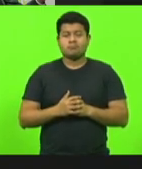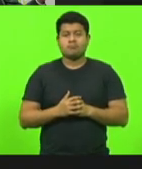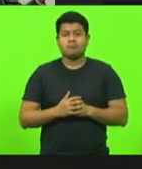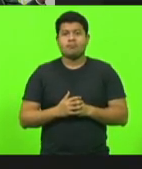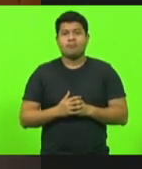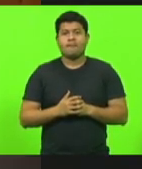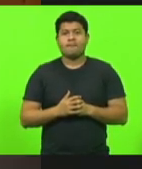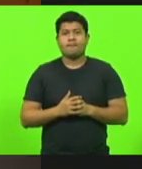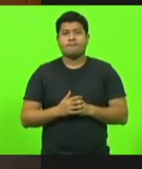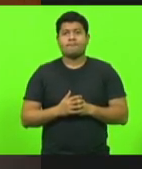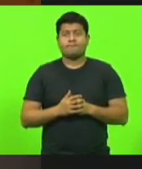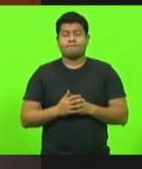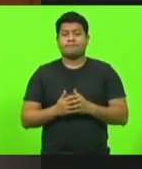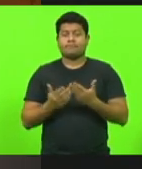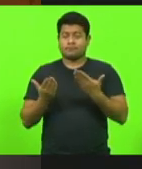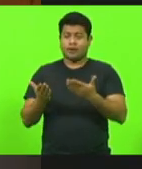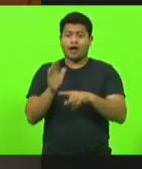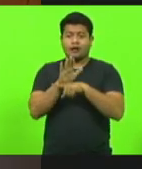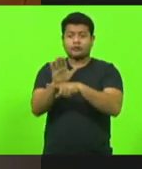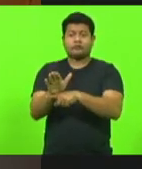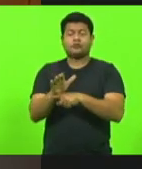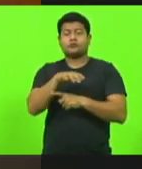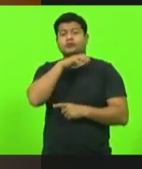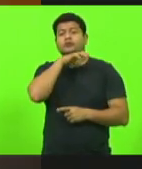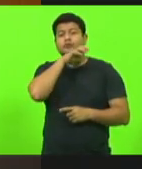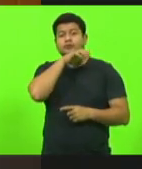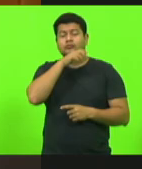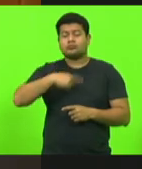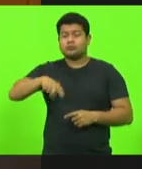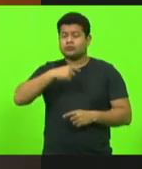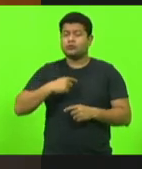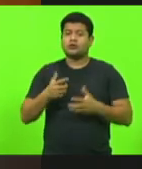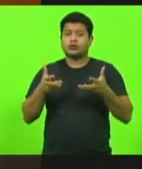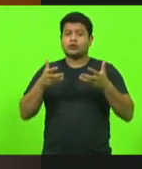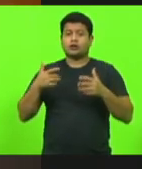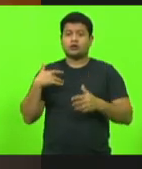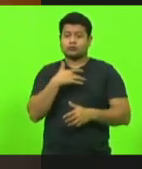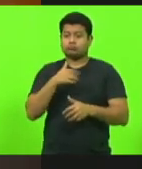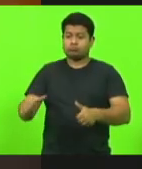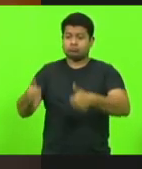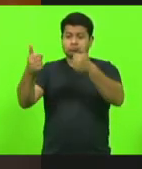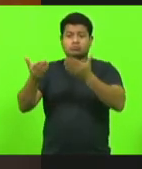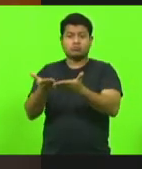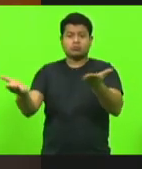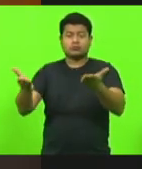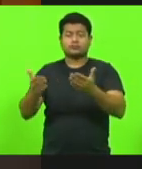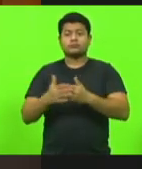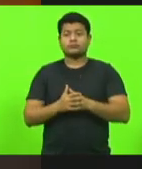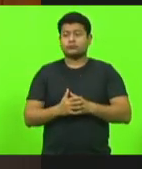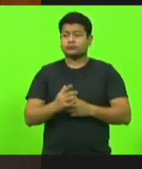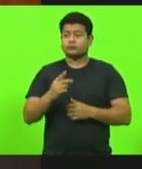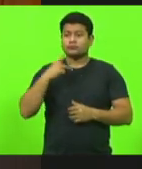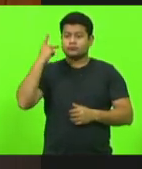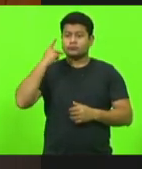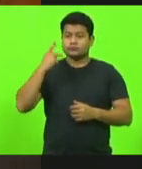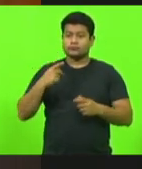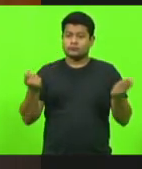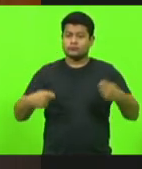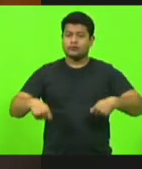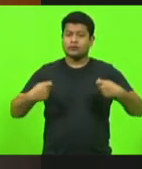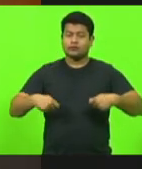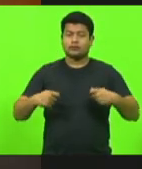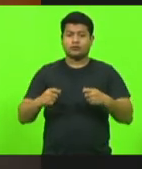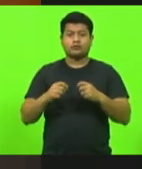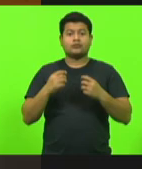No bem-estar animal que todos nós defendemos e o parlamento sem dúvida tem que dar o exército. Era isso, senhor presidente. Obrigado.